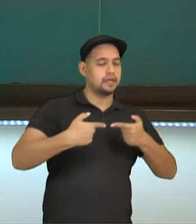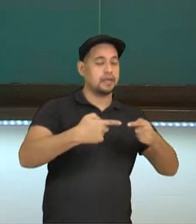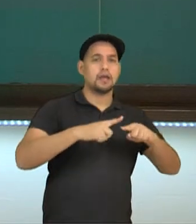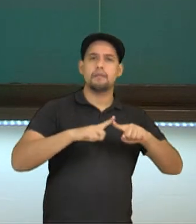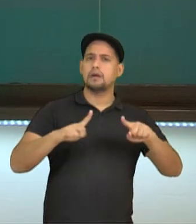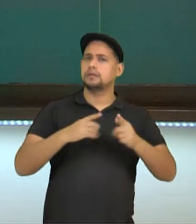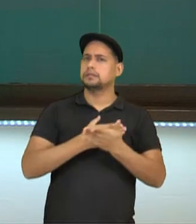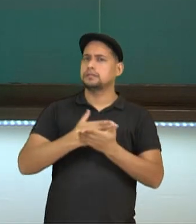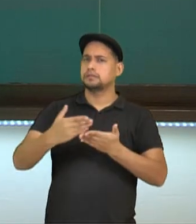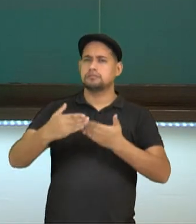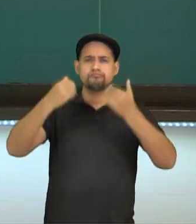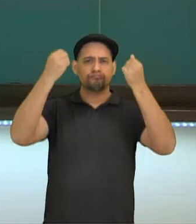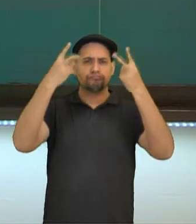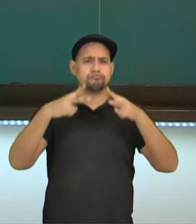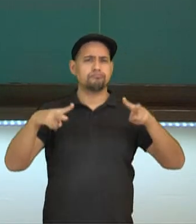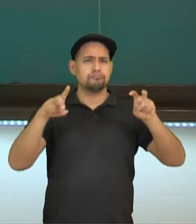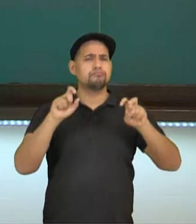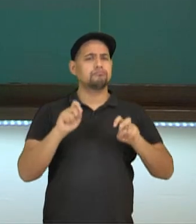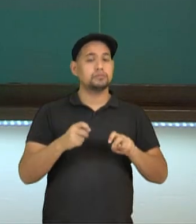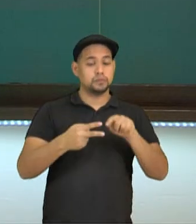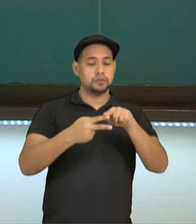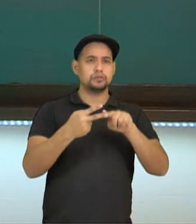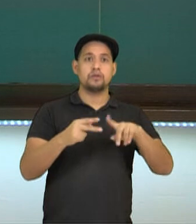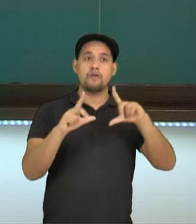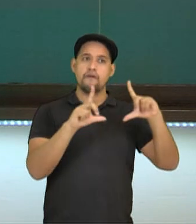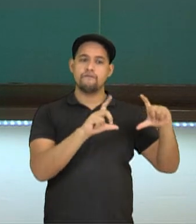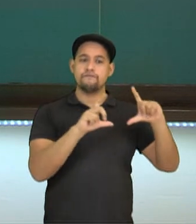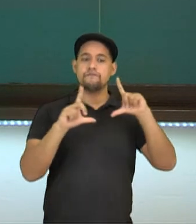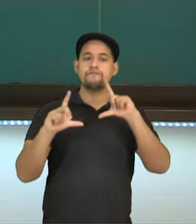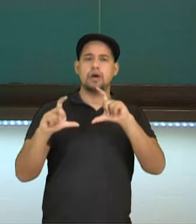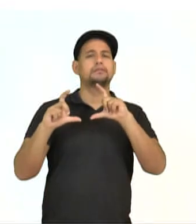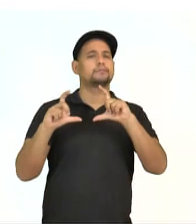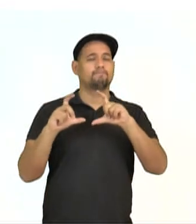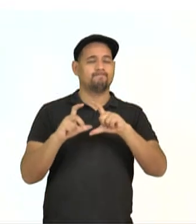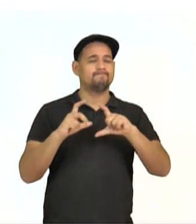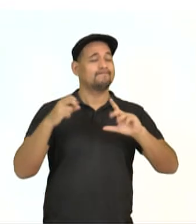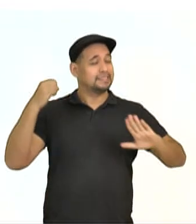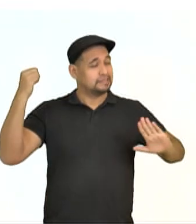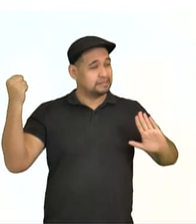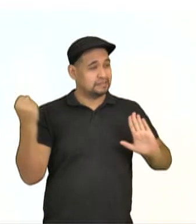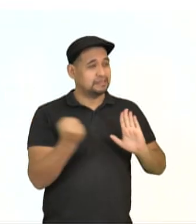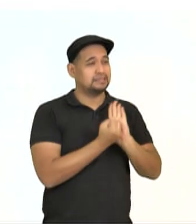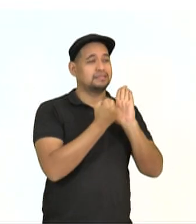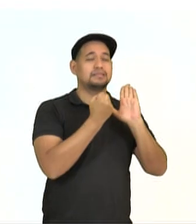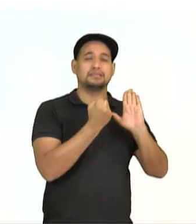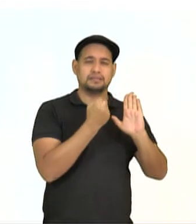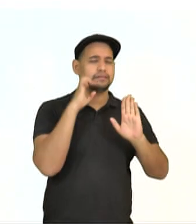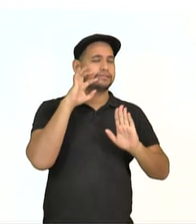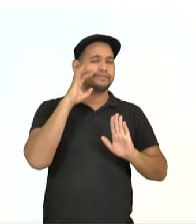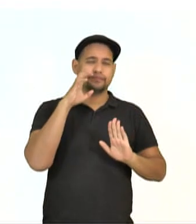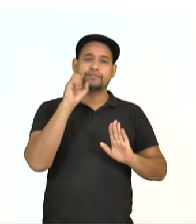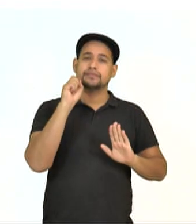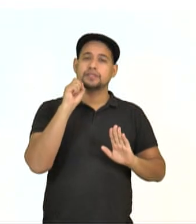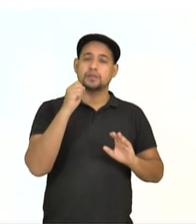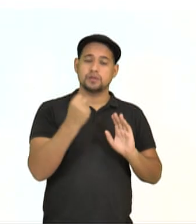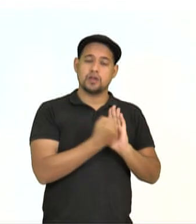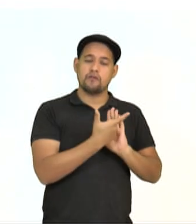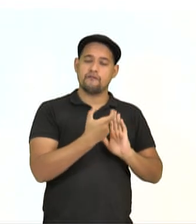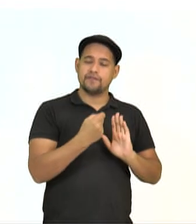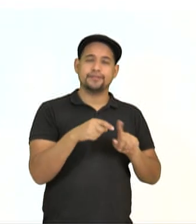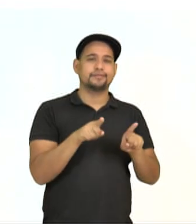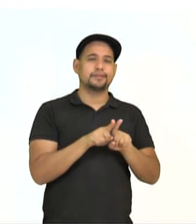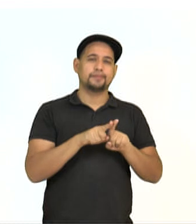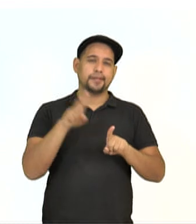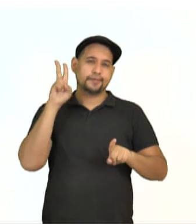começarmos a falar disso, duas imagens muito marcantes da história do século XX, da história da